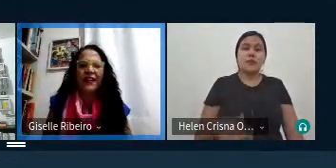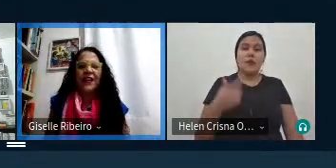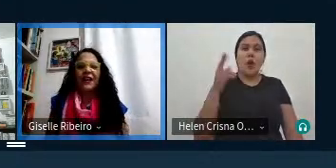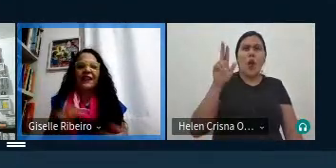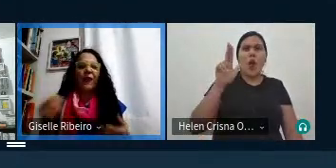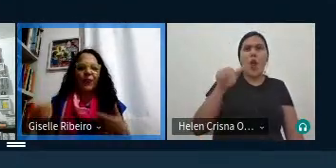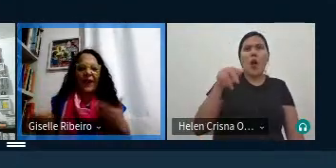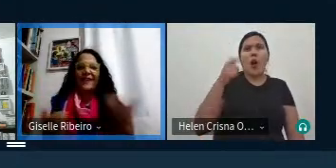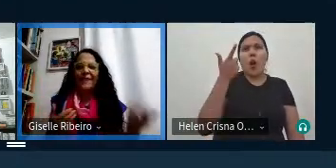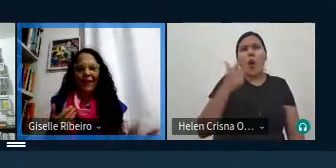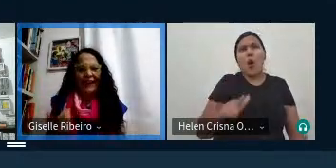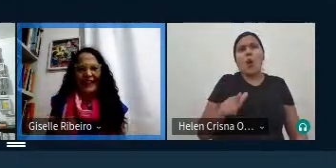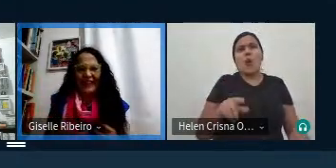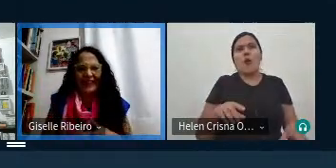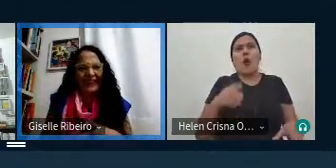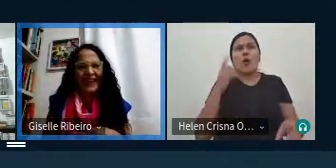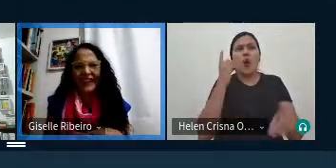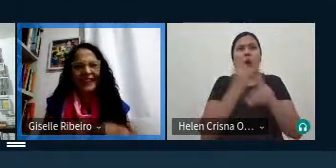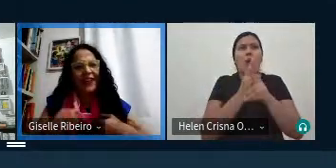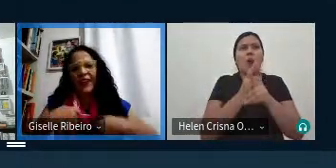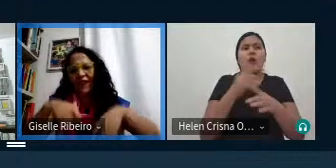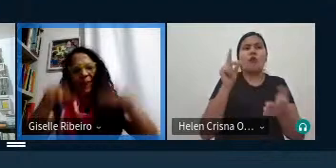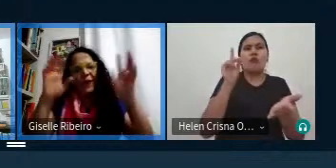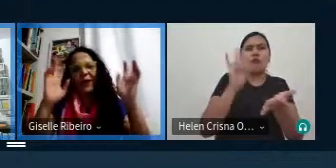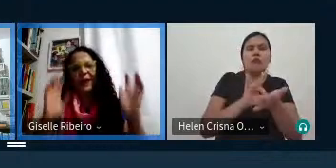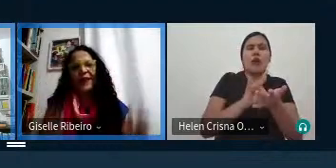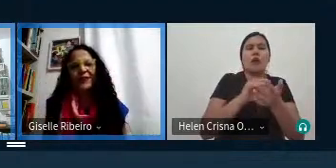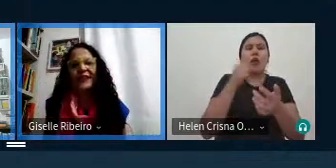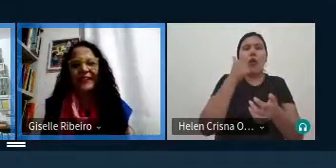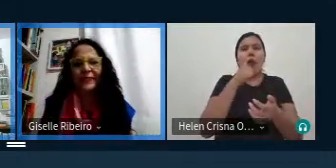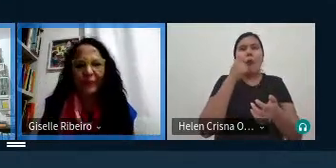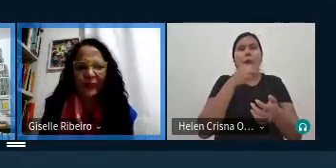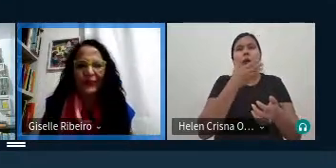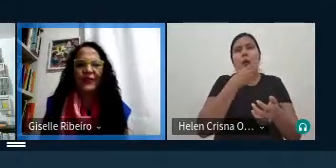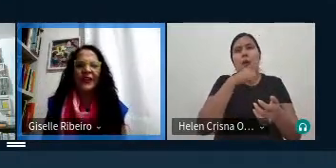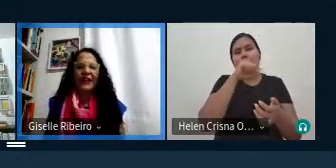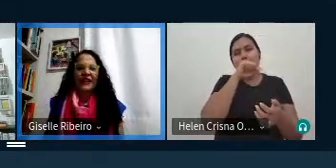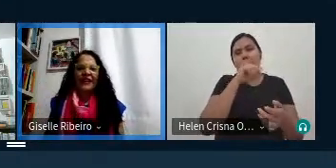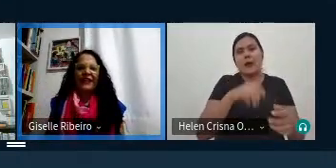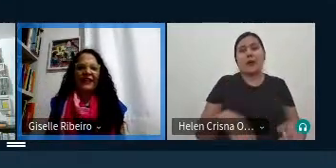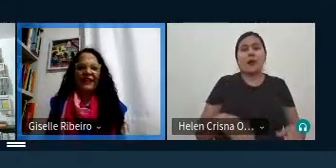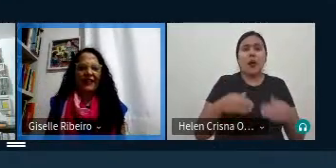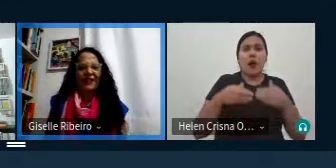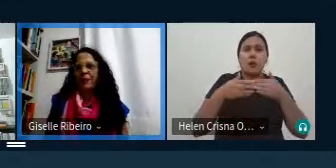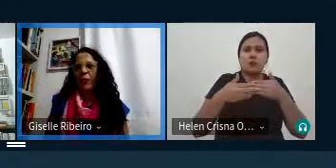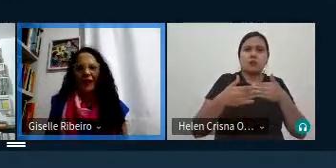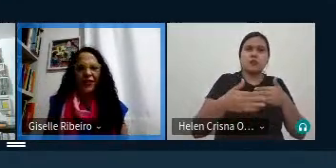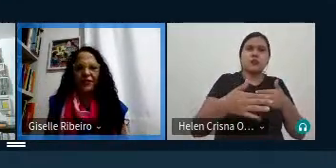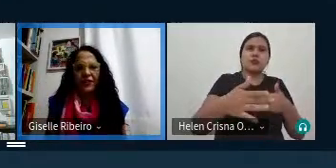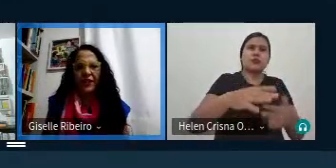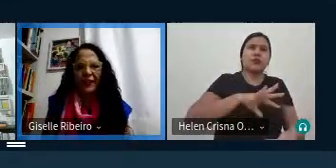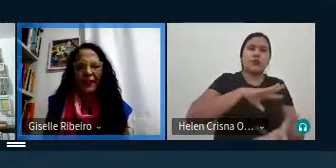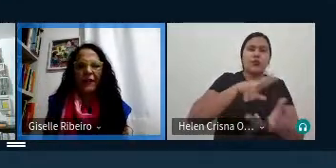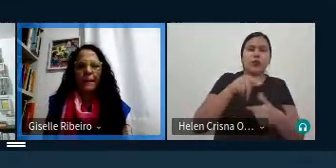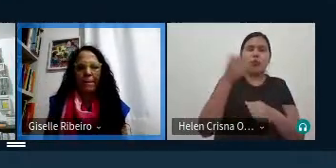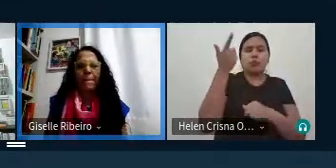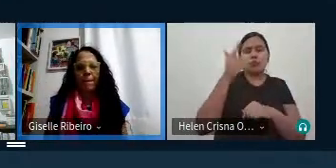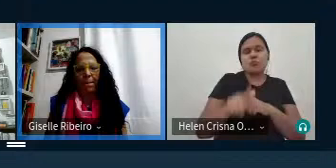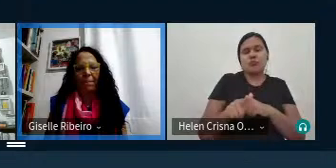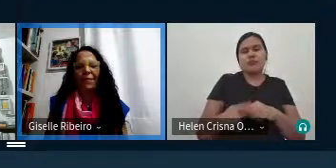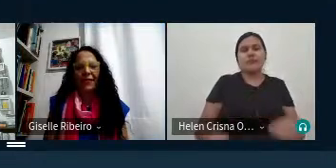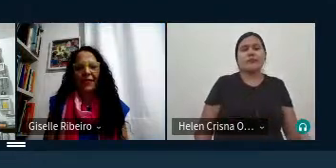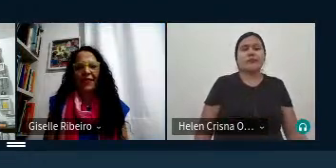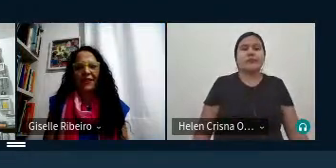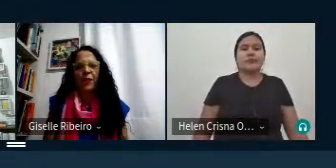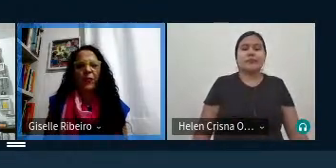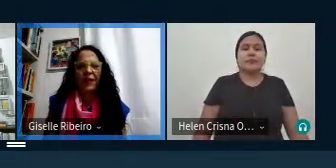desvendar quem é o pai e a mãe então ela vai percorrendo ganhando o mundo e por mais que eu diga e